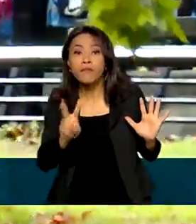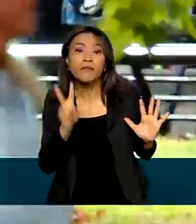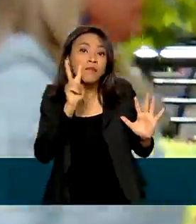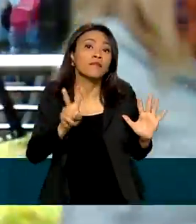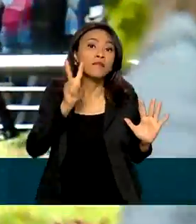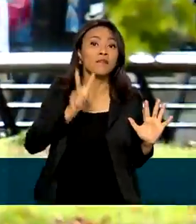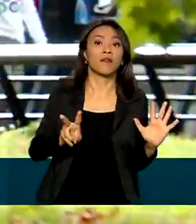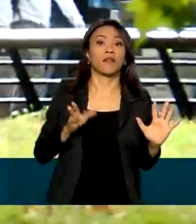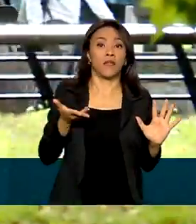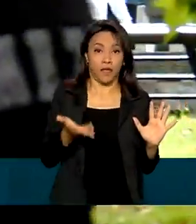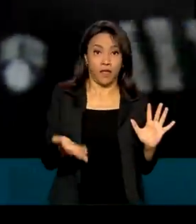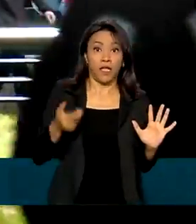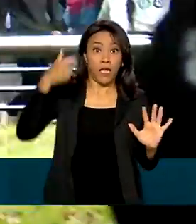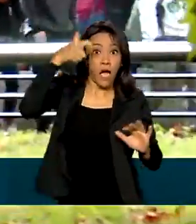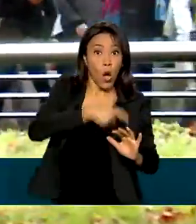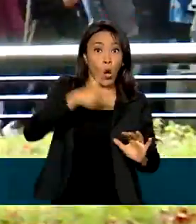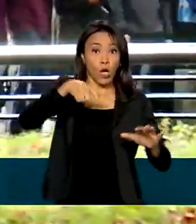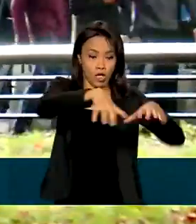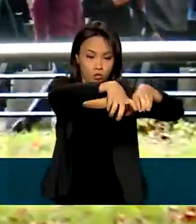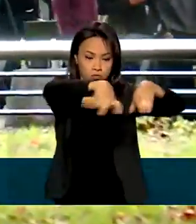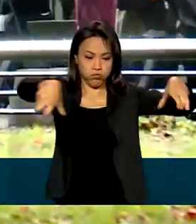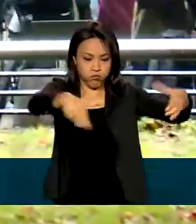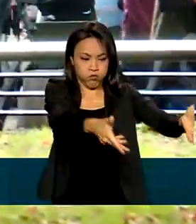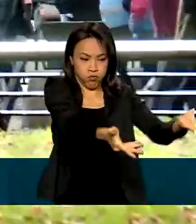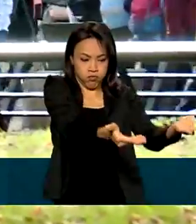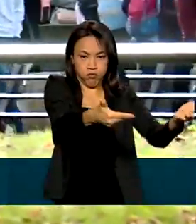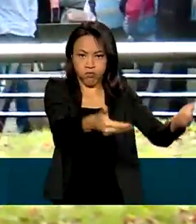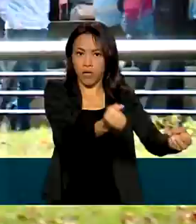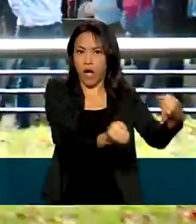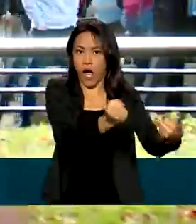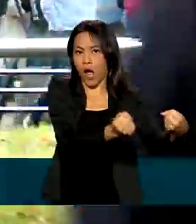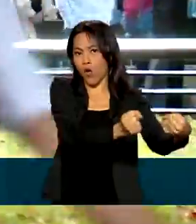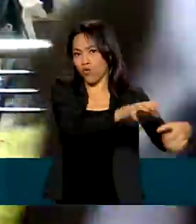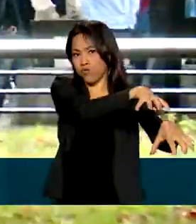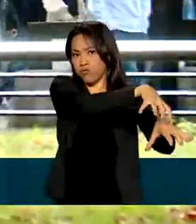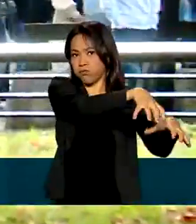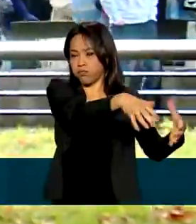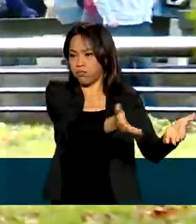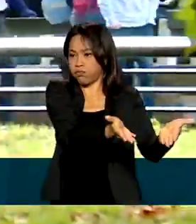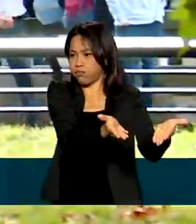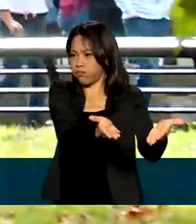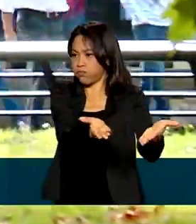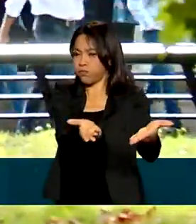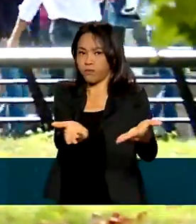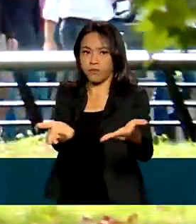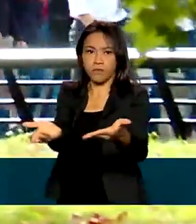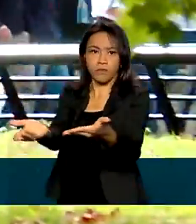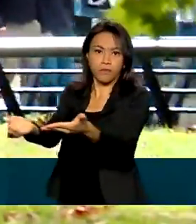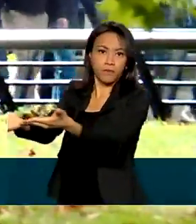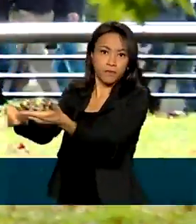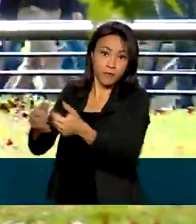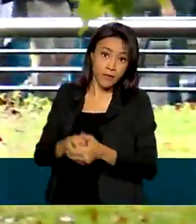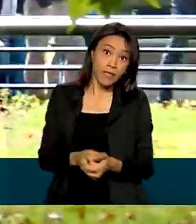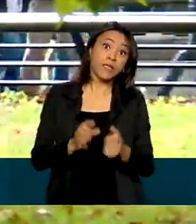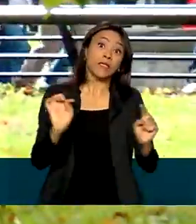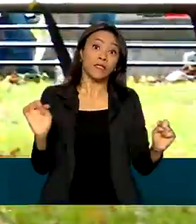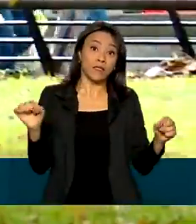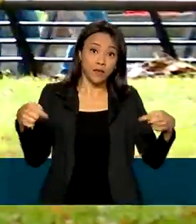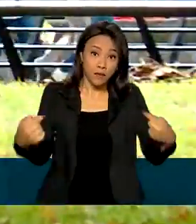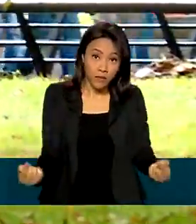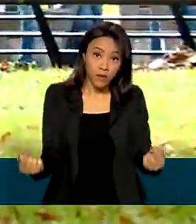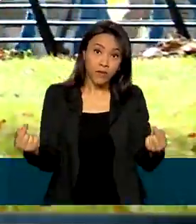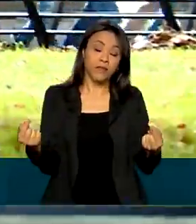ver no momento que passar o cortejo fúnebre aí com o caixão da rainha. Porque depois dessa cerimônia na abadia de